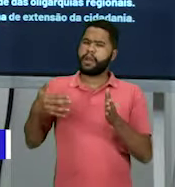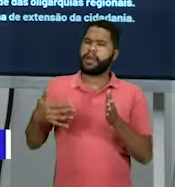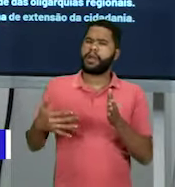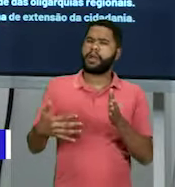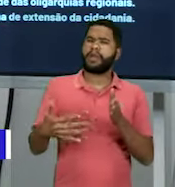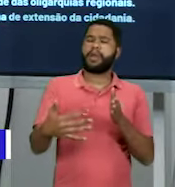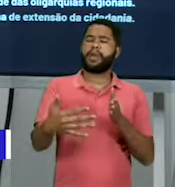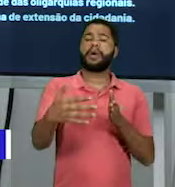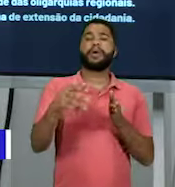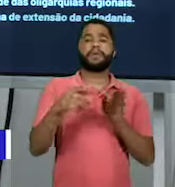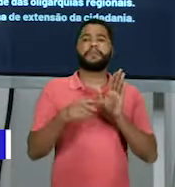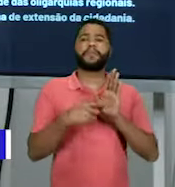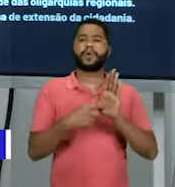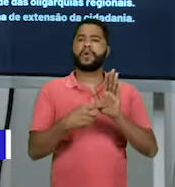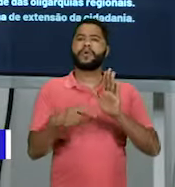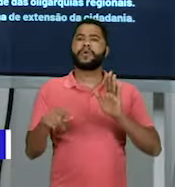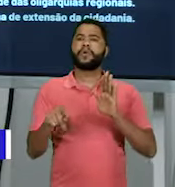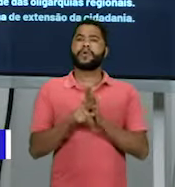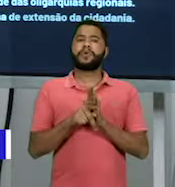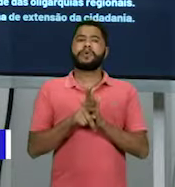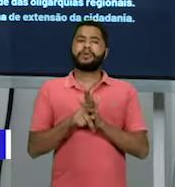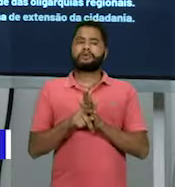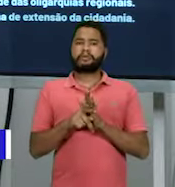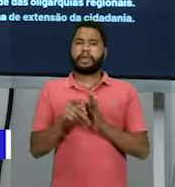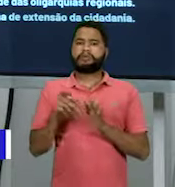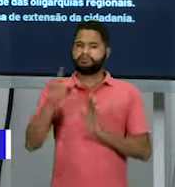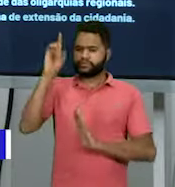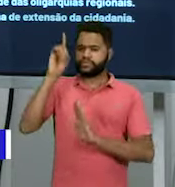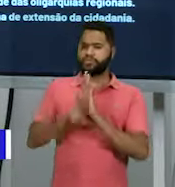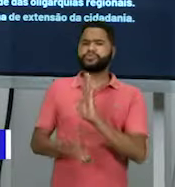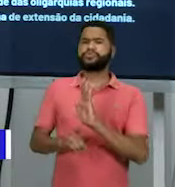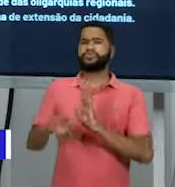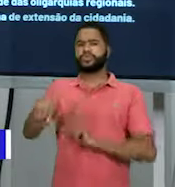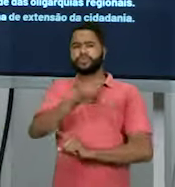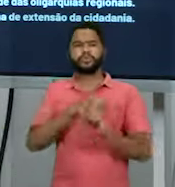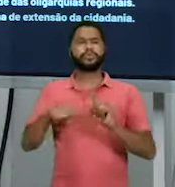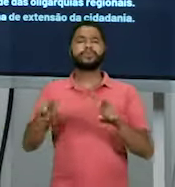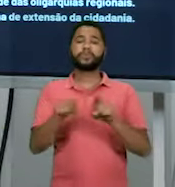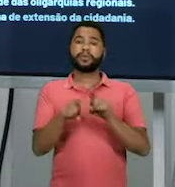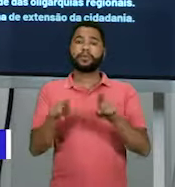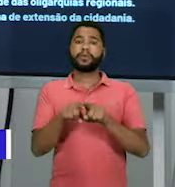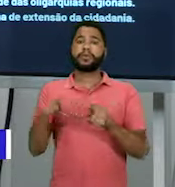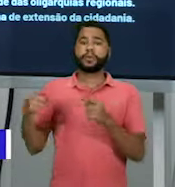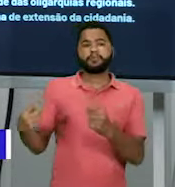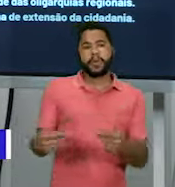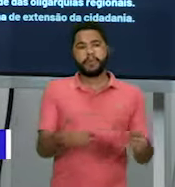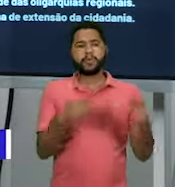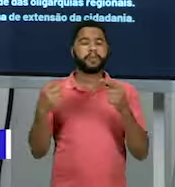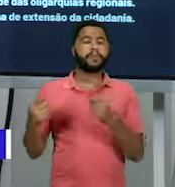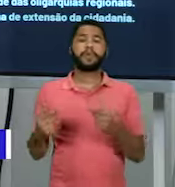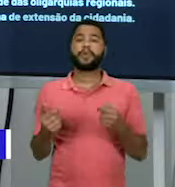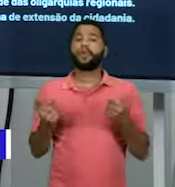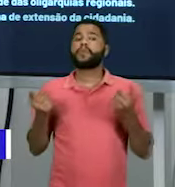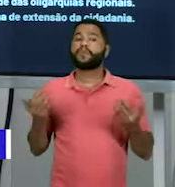essa questão da busca pelos direitos sociais, a busca pelos direitos políticos, qual que é a relevância